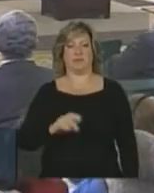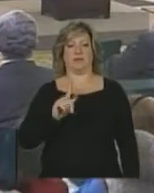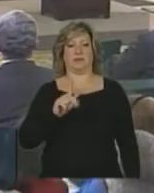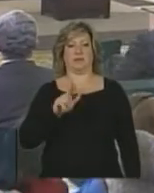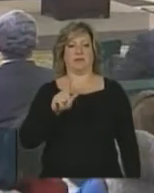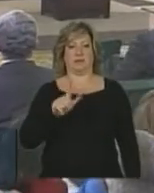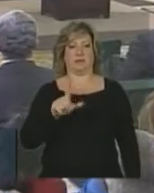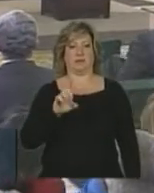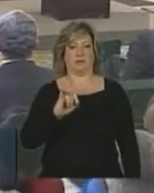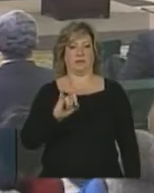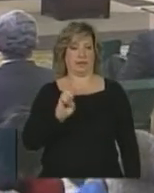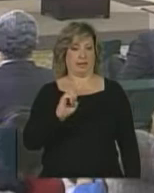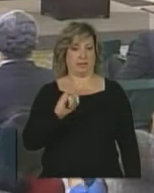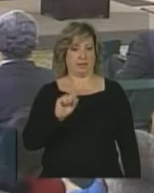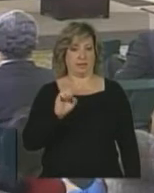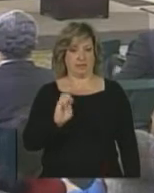Hoffman.